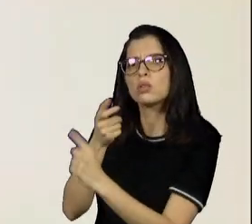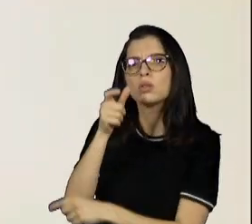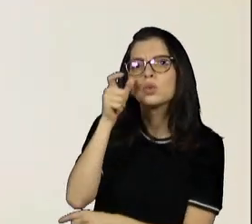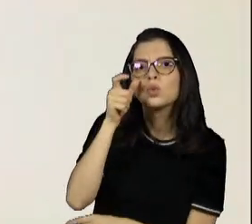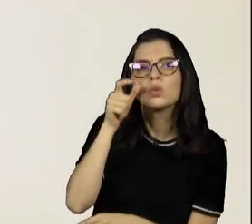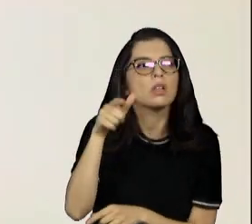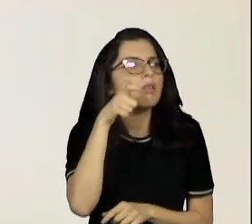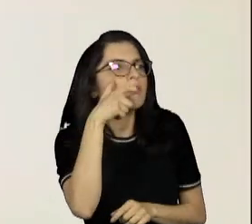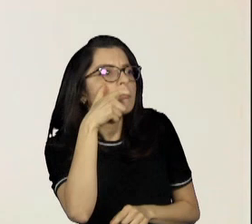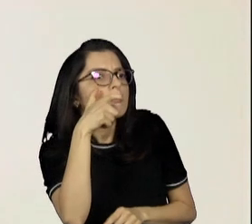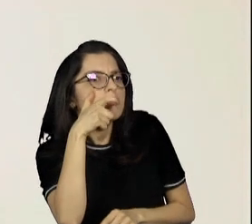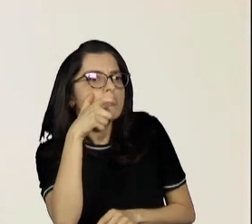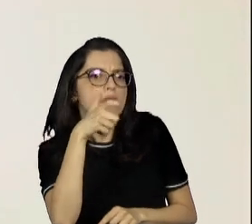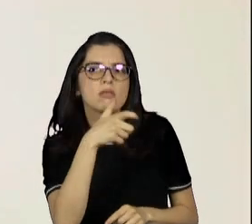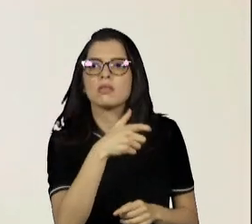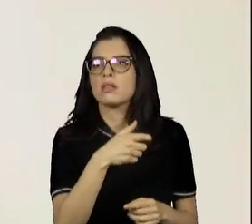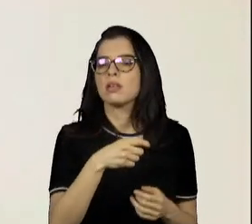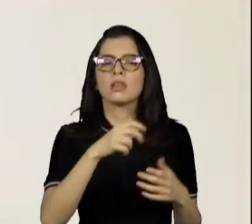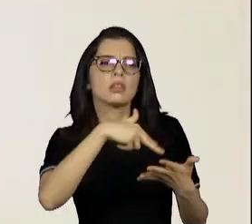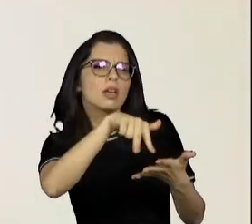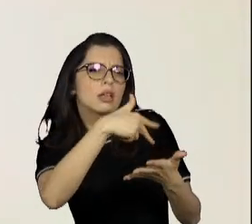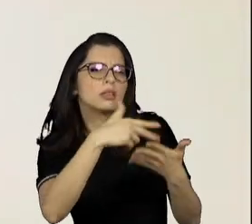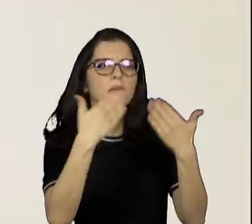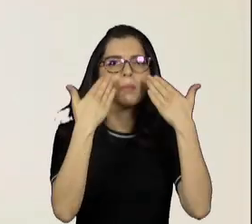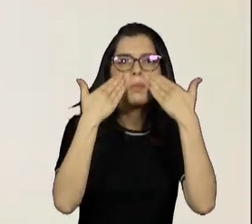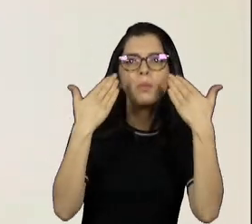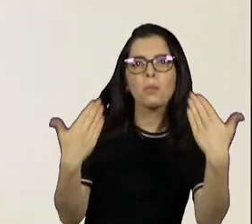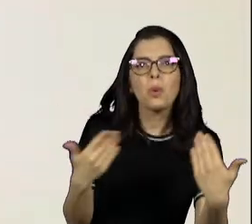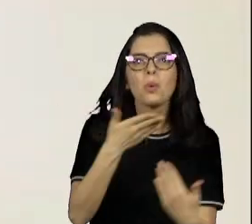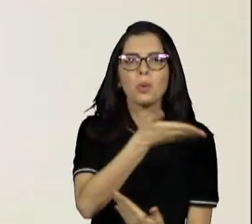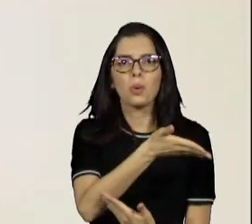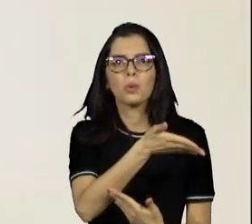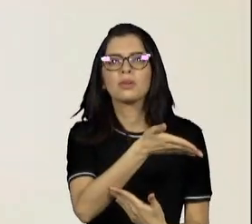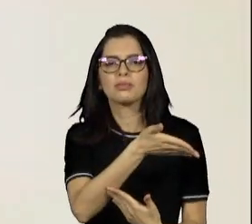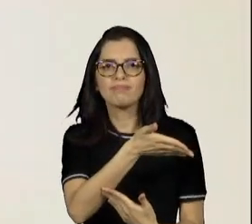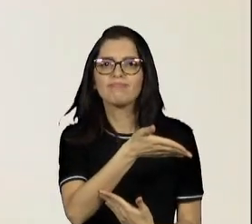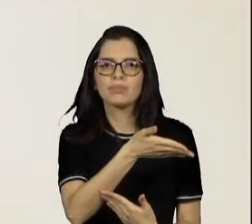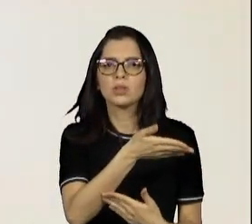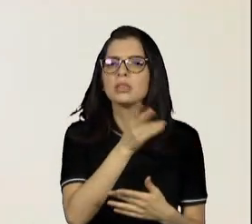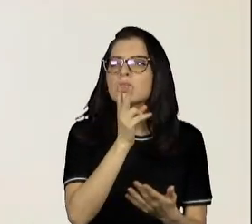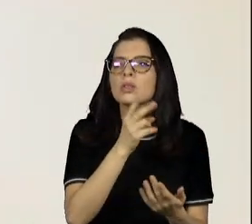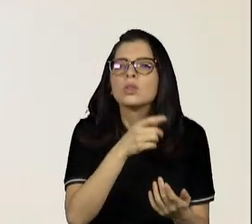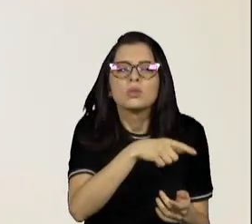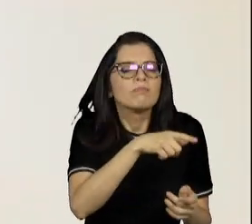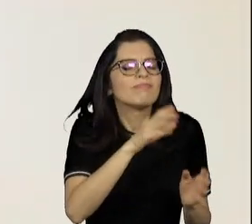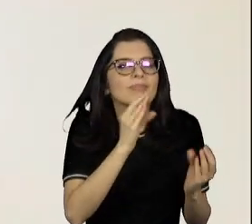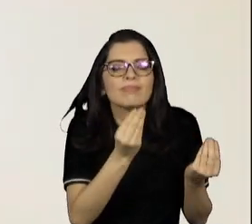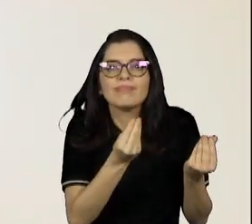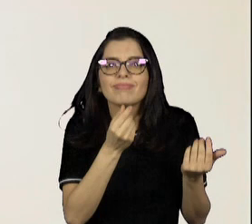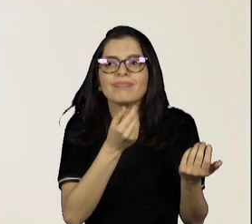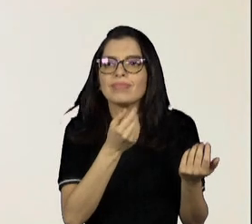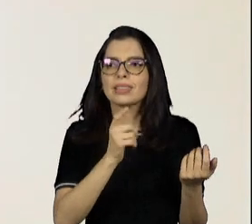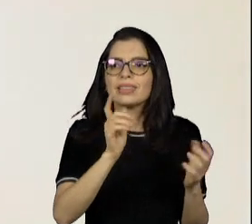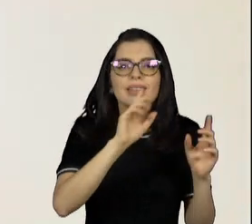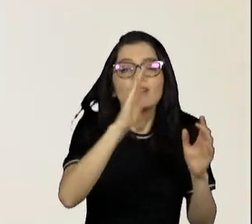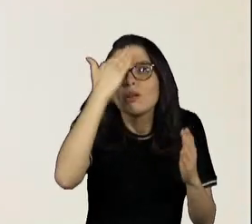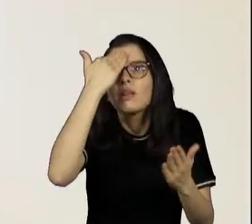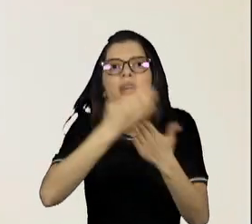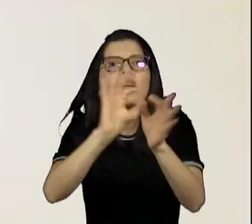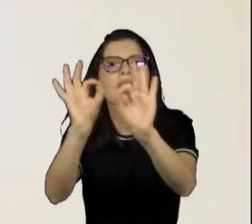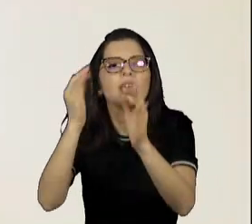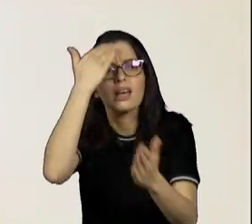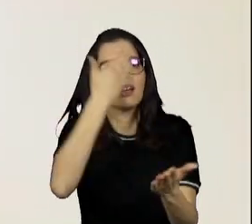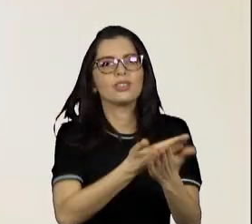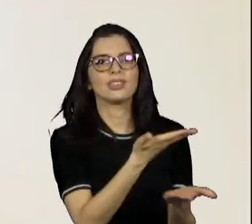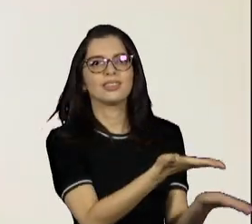cantassem, dançassem, se apresentassem em um lugar que a gente não acreditava que funcionava, sabe? Tipo, só